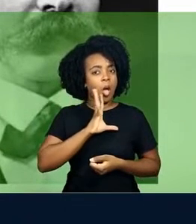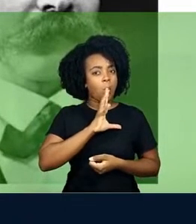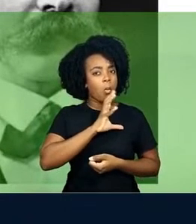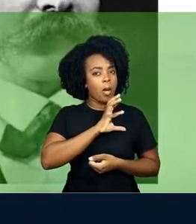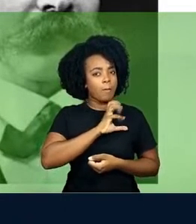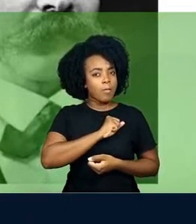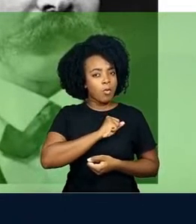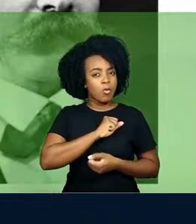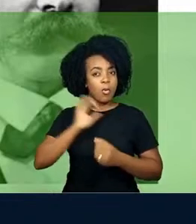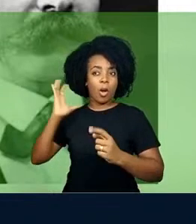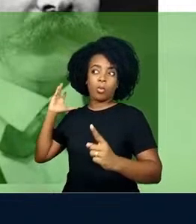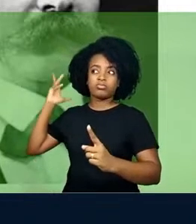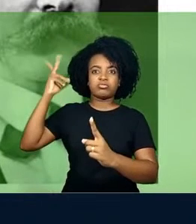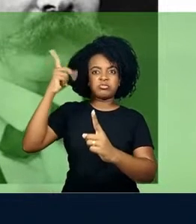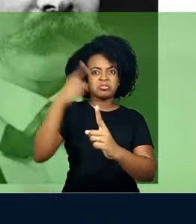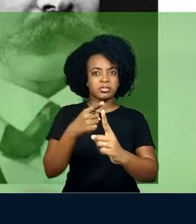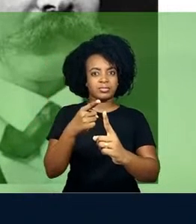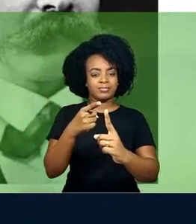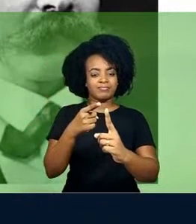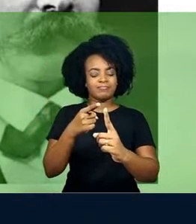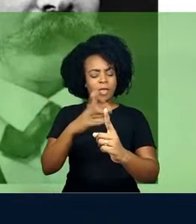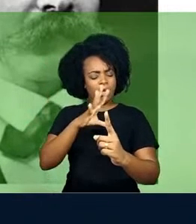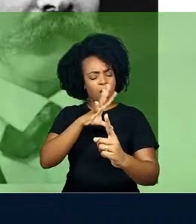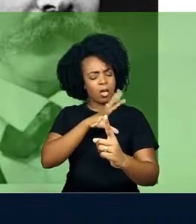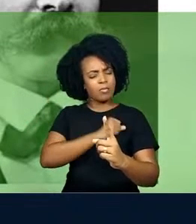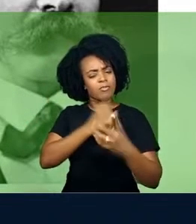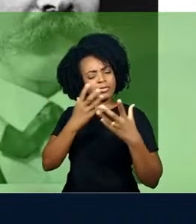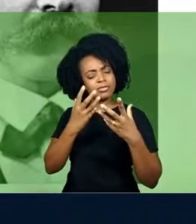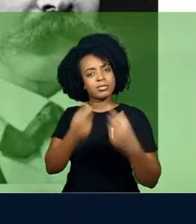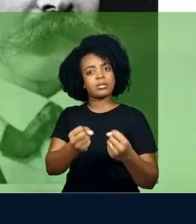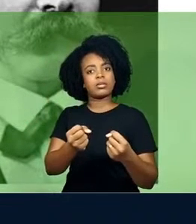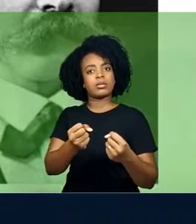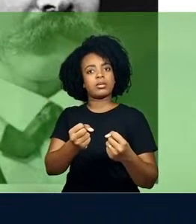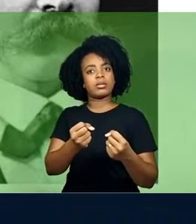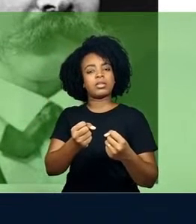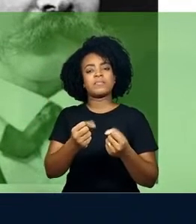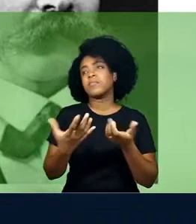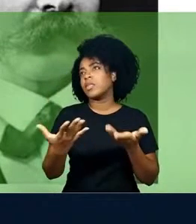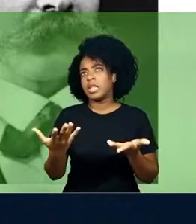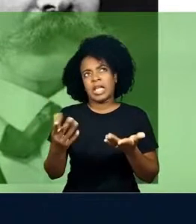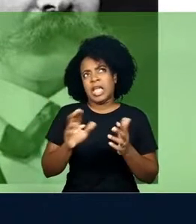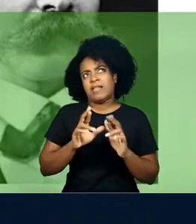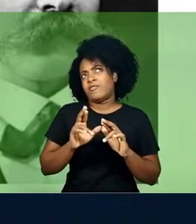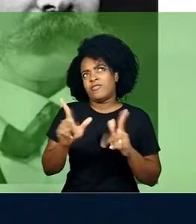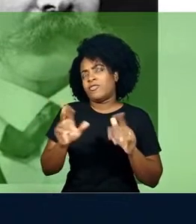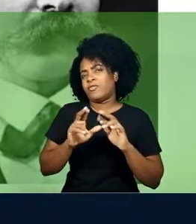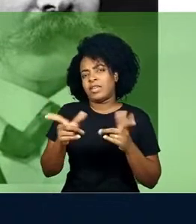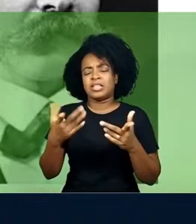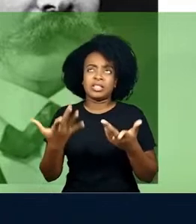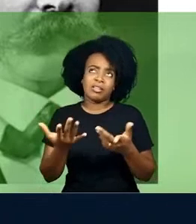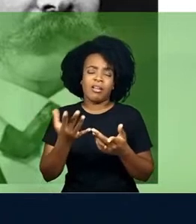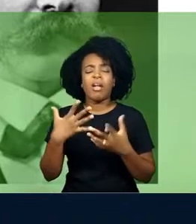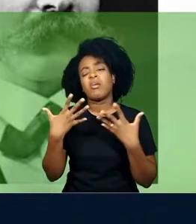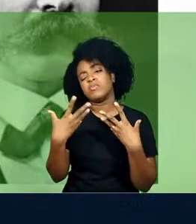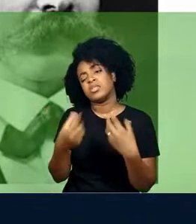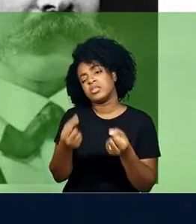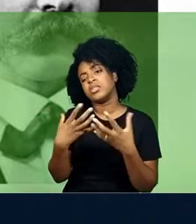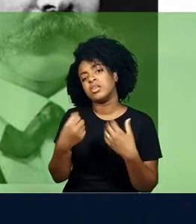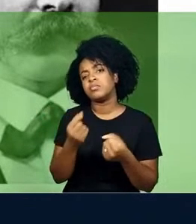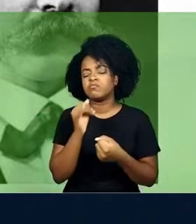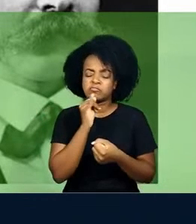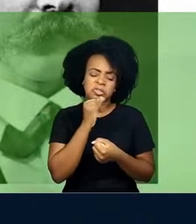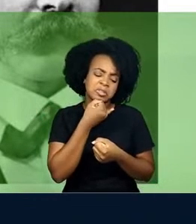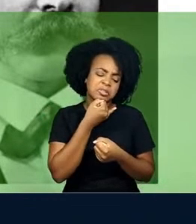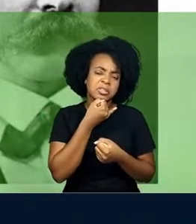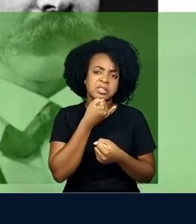vida, ao destino. Aceitar com amor e não aceitar com tristeza,